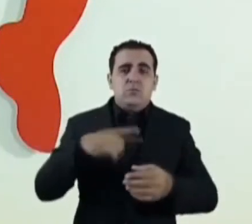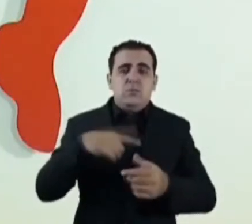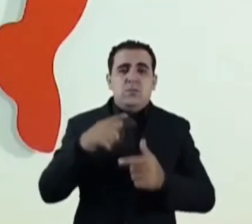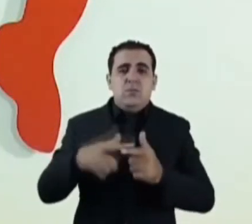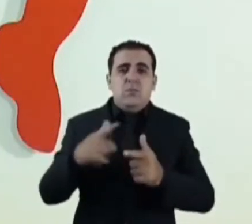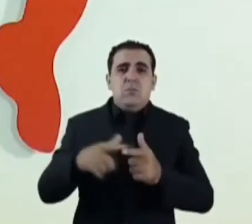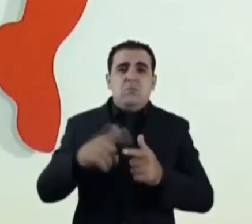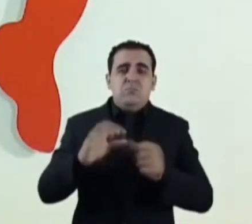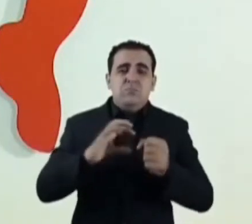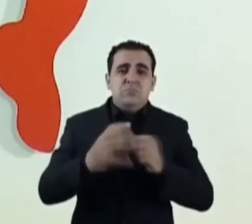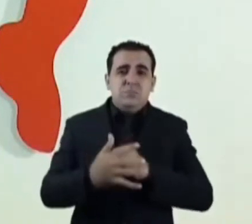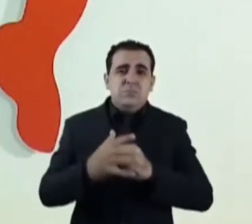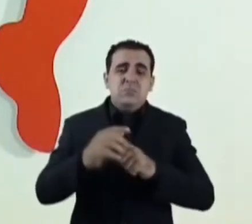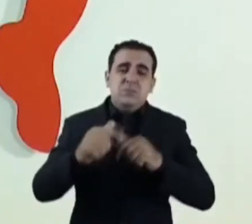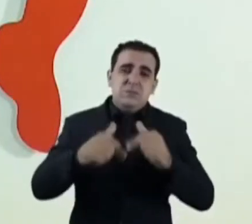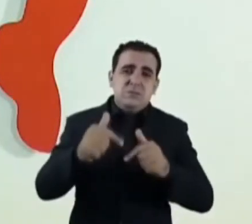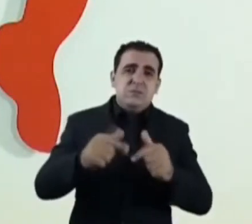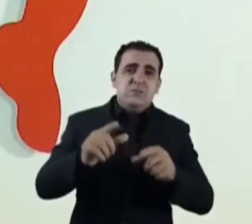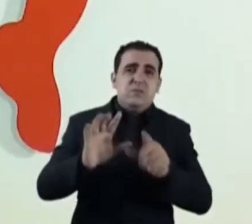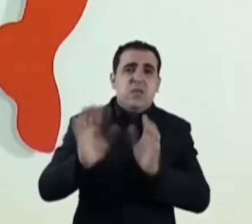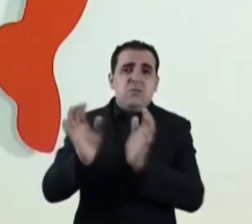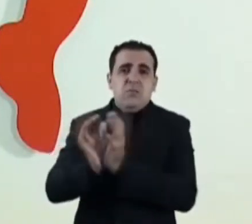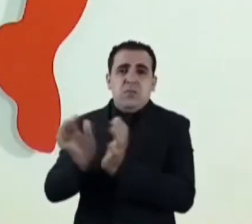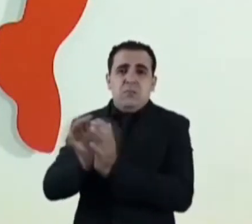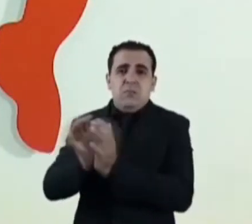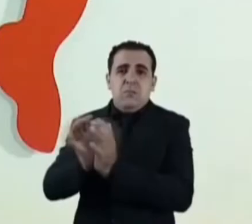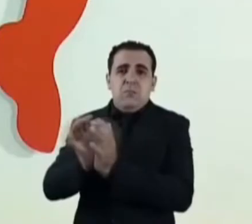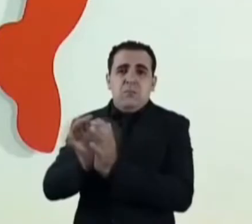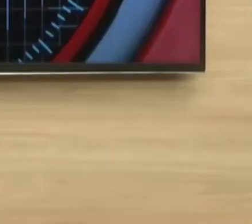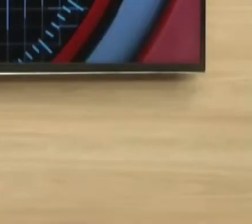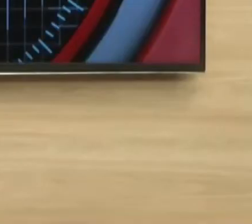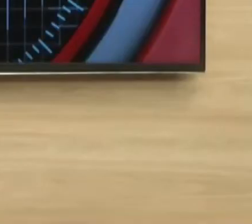crise, temos a dimensão econômica da crise.